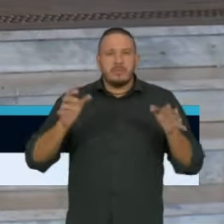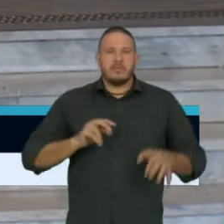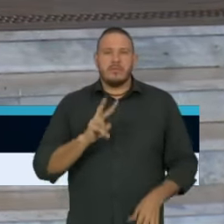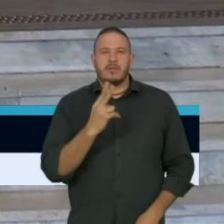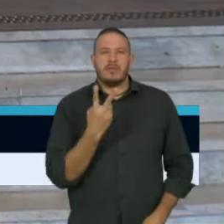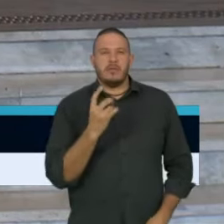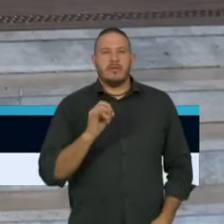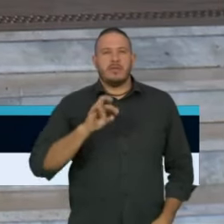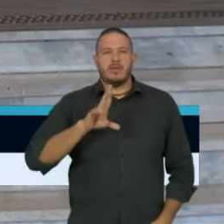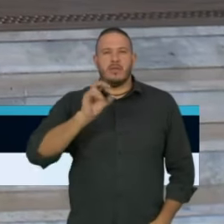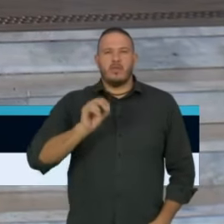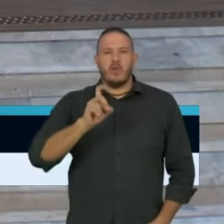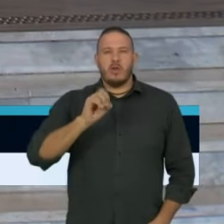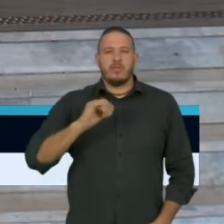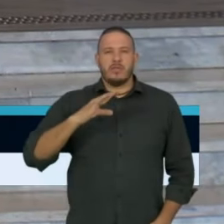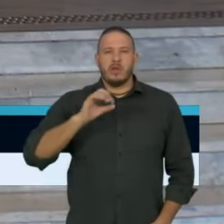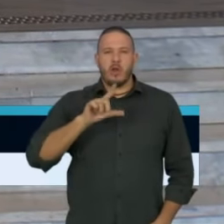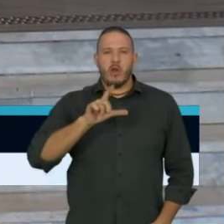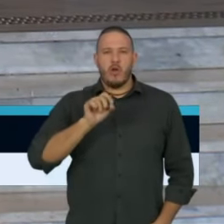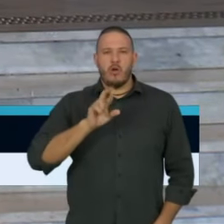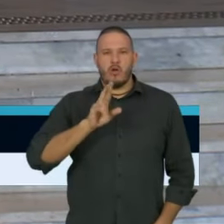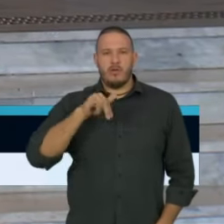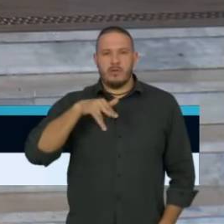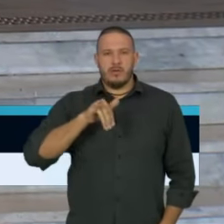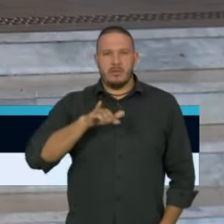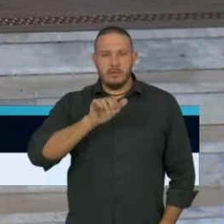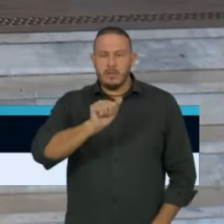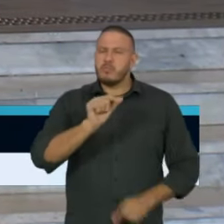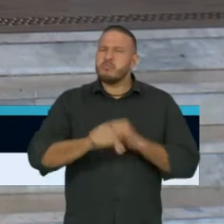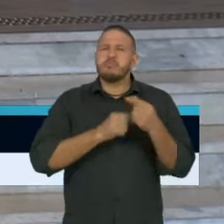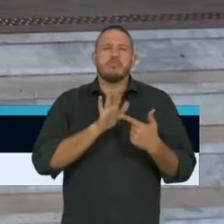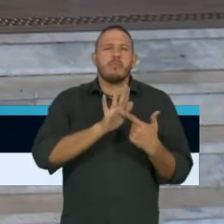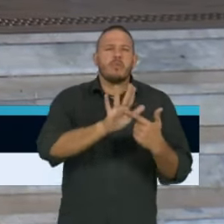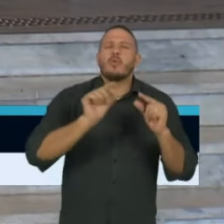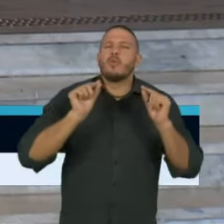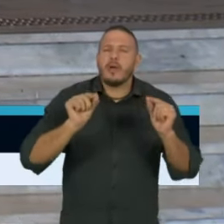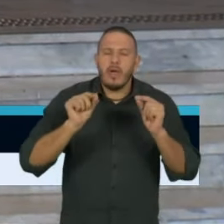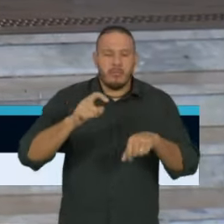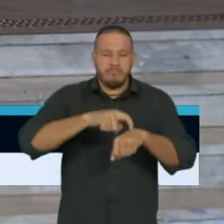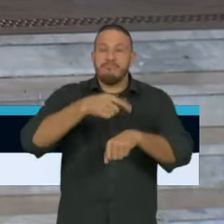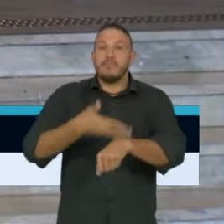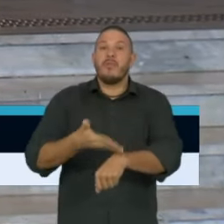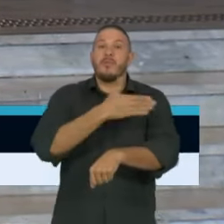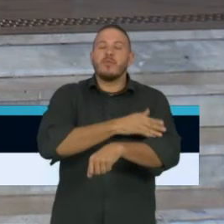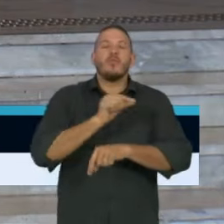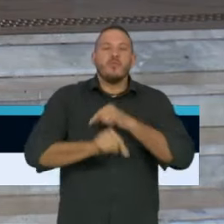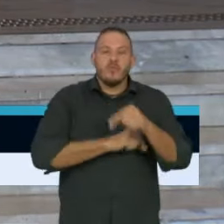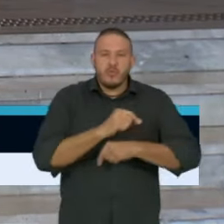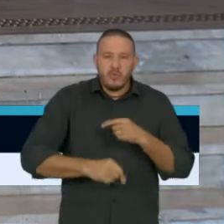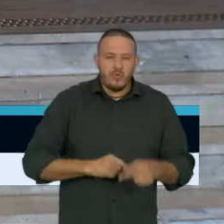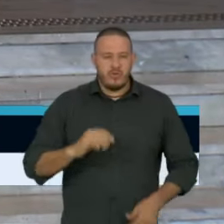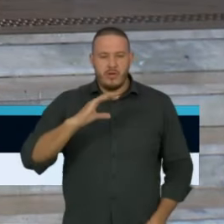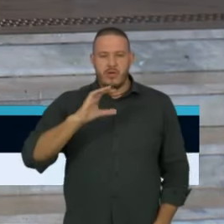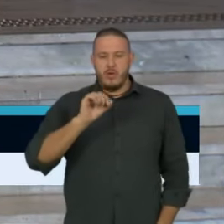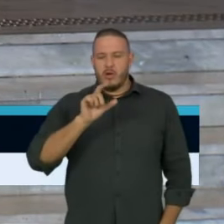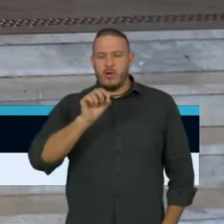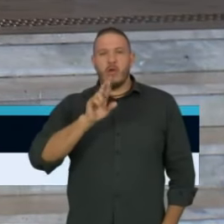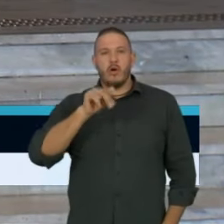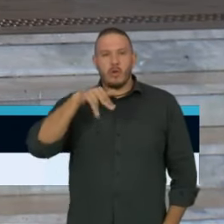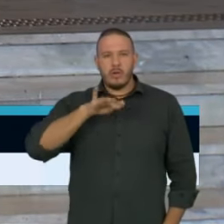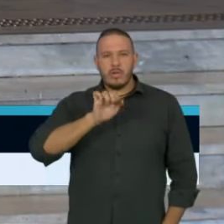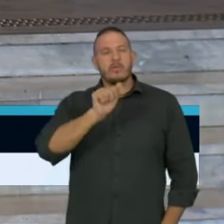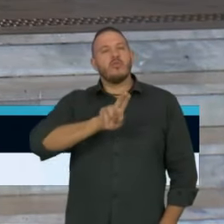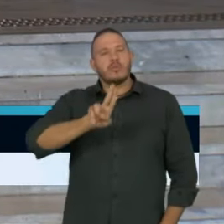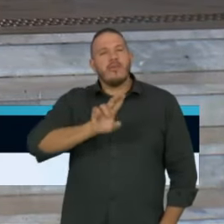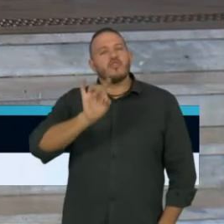a partir da internação. O que mudou? No momento anterior, a cloroquina estava sendo usada só para